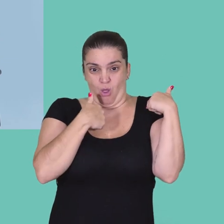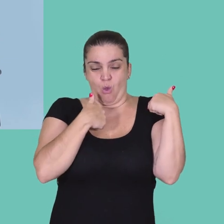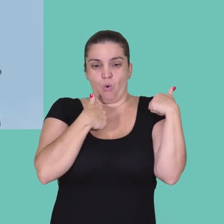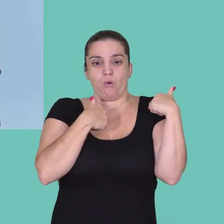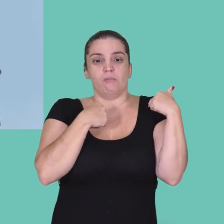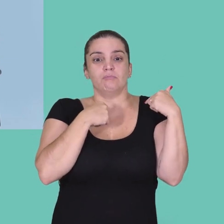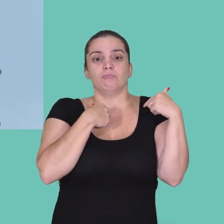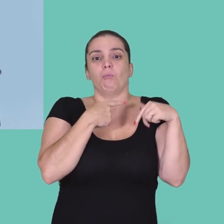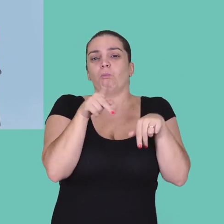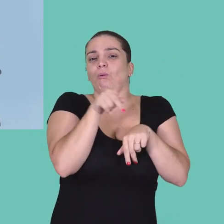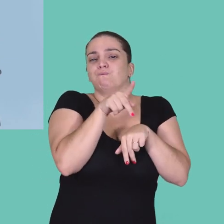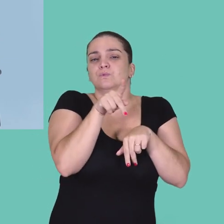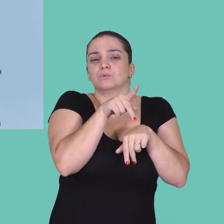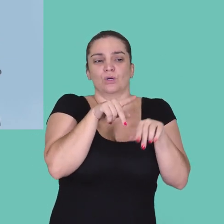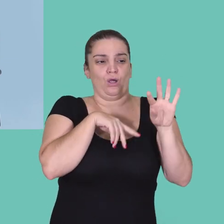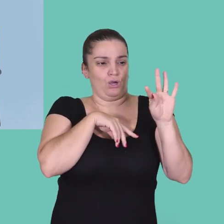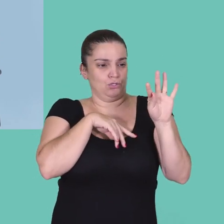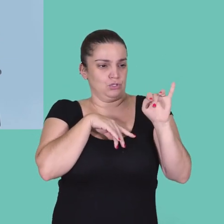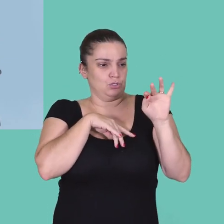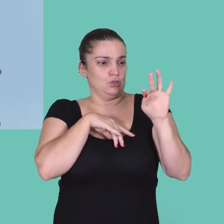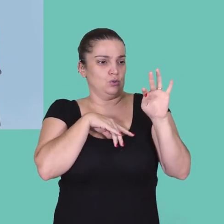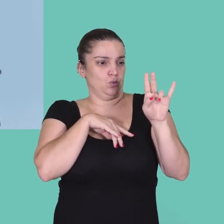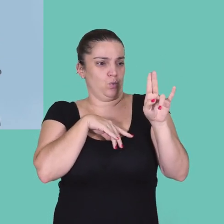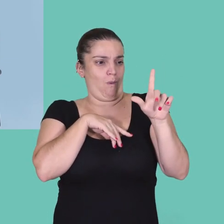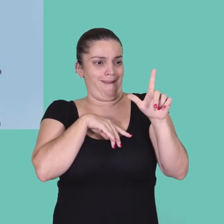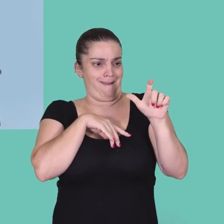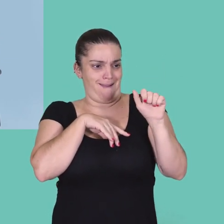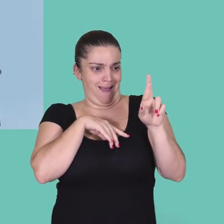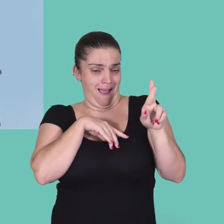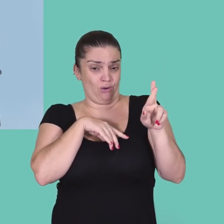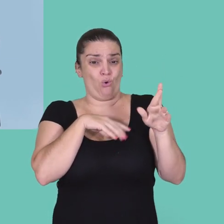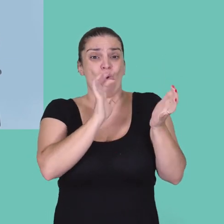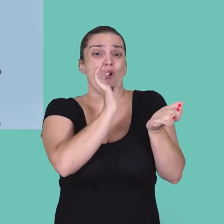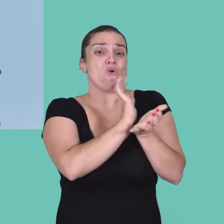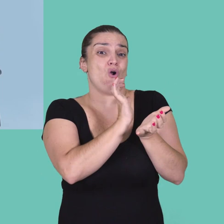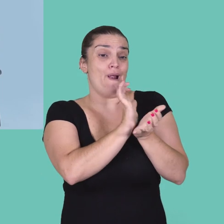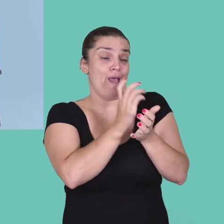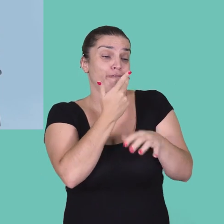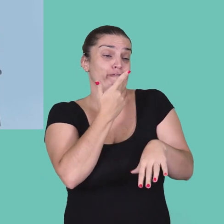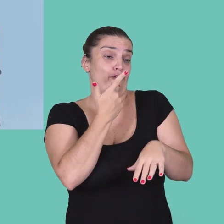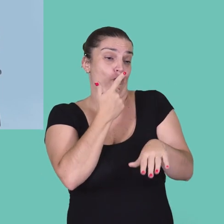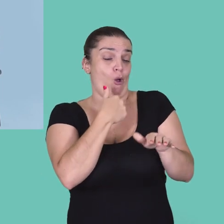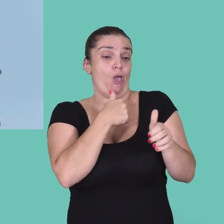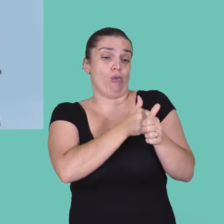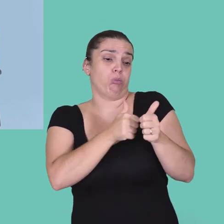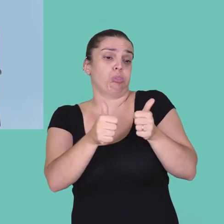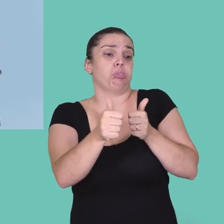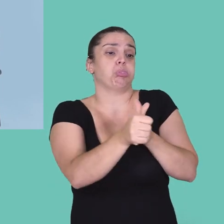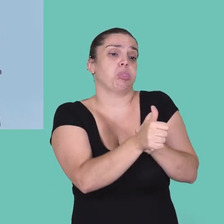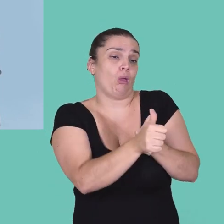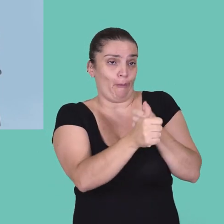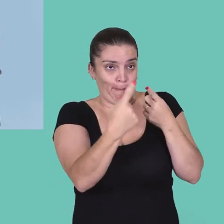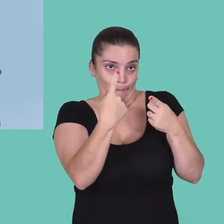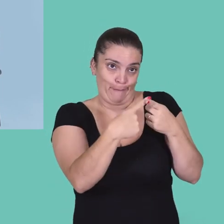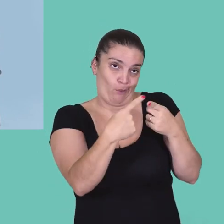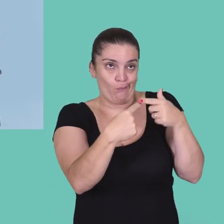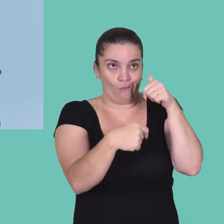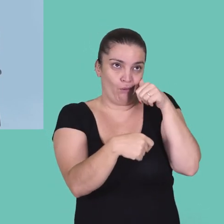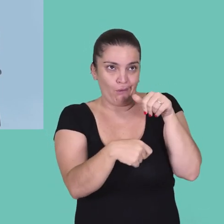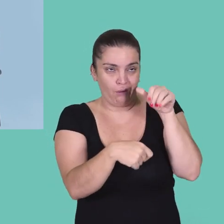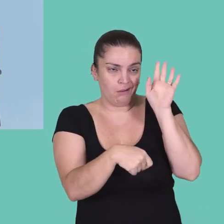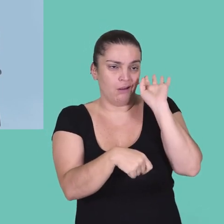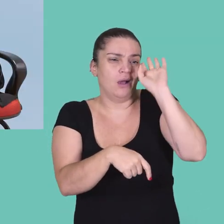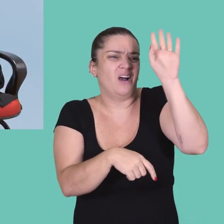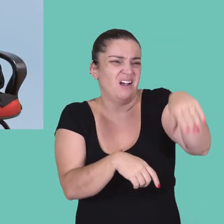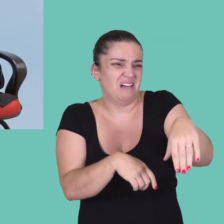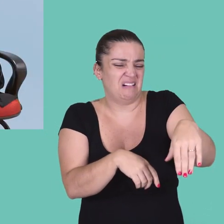concorri para a professora titular, e aí um colega disse que eu passei na frente de todos porque era